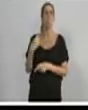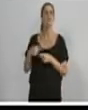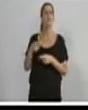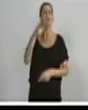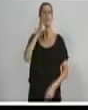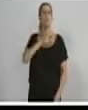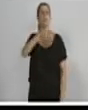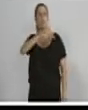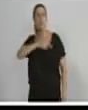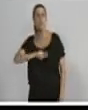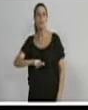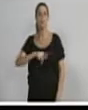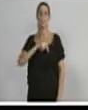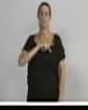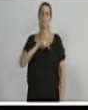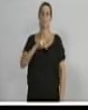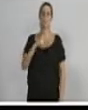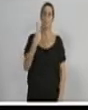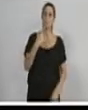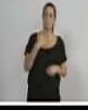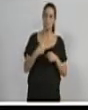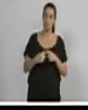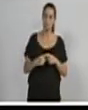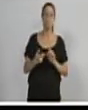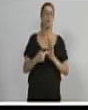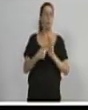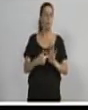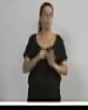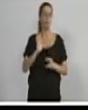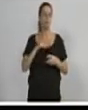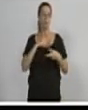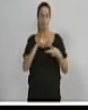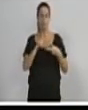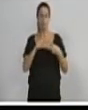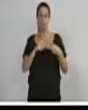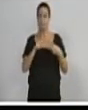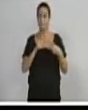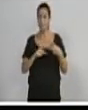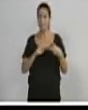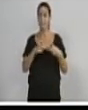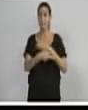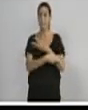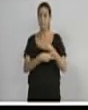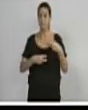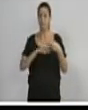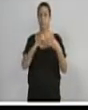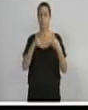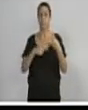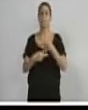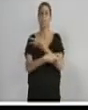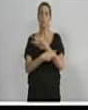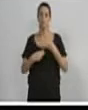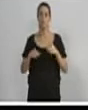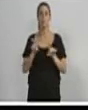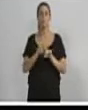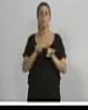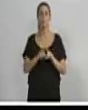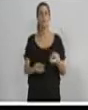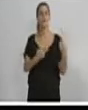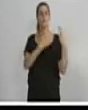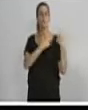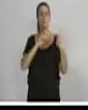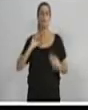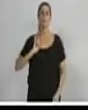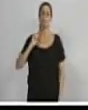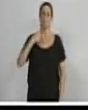reeleição. Então vamos mostrar os fatos. Três crimes. Quarto crime. Crime de responsabilidade fiscal.